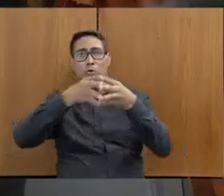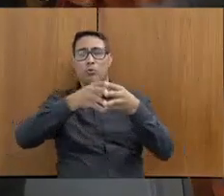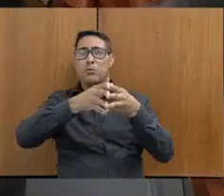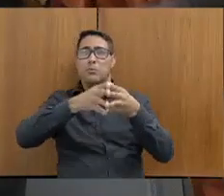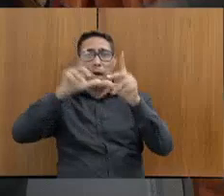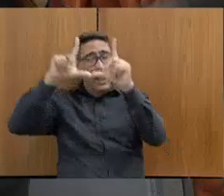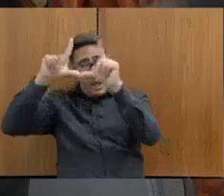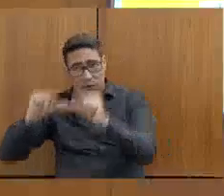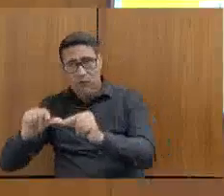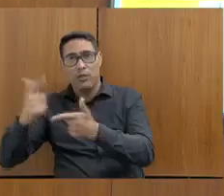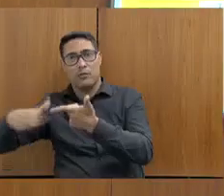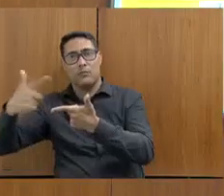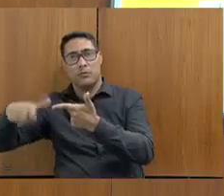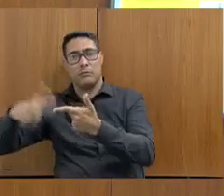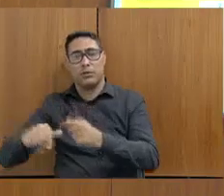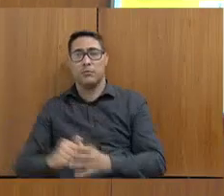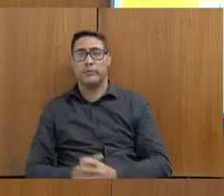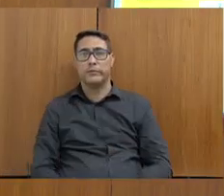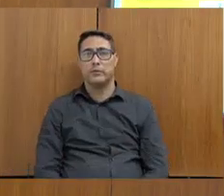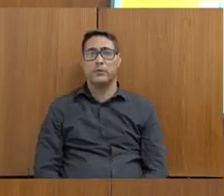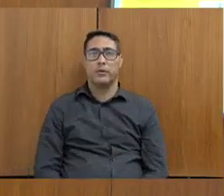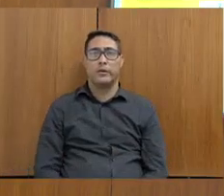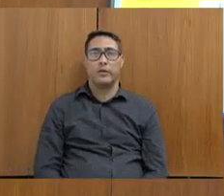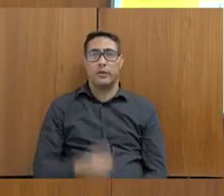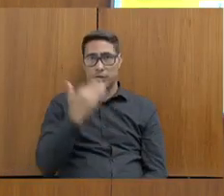evitada. Obrigado, deputado.